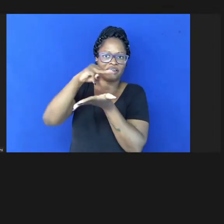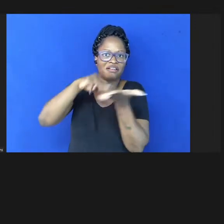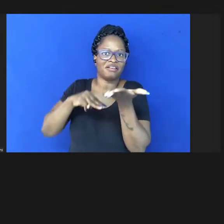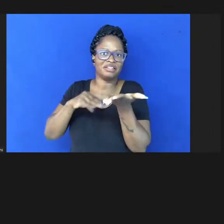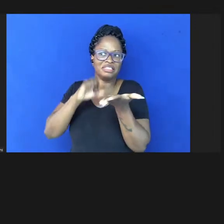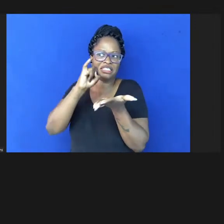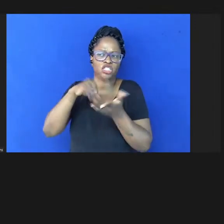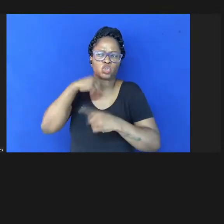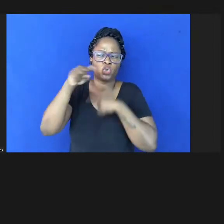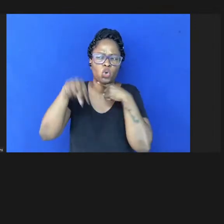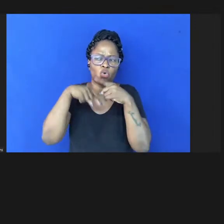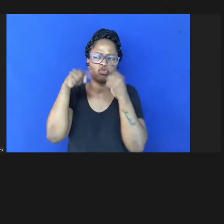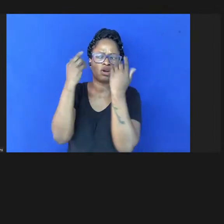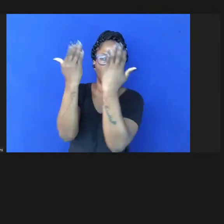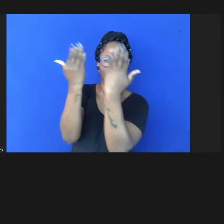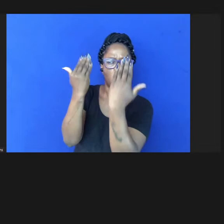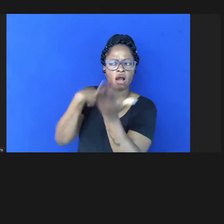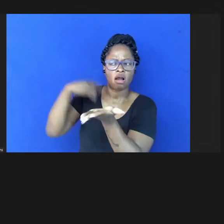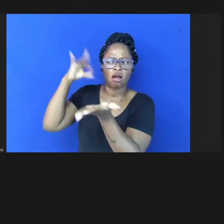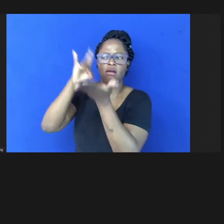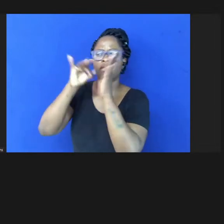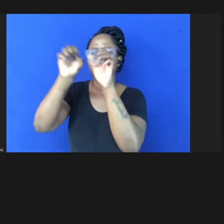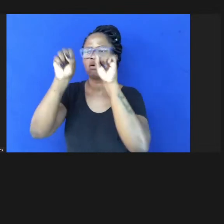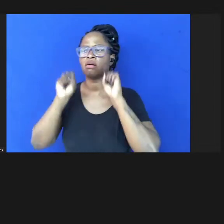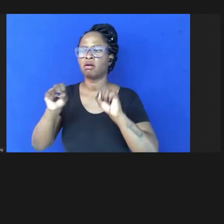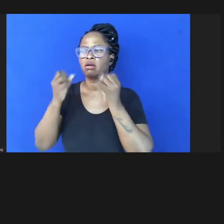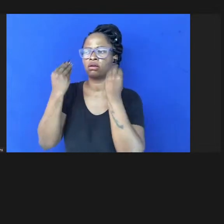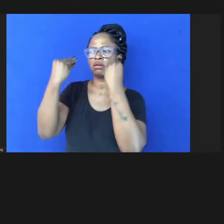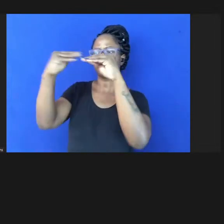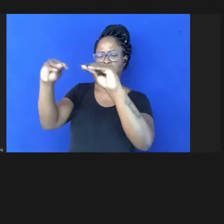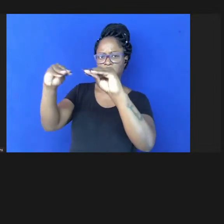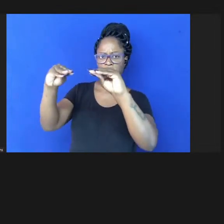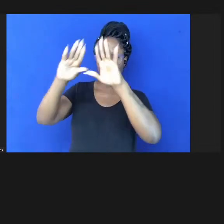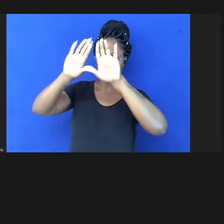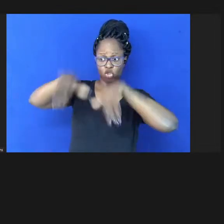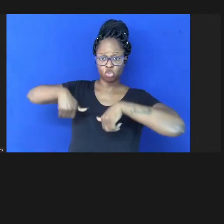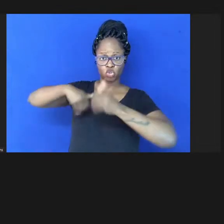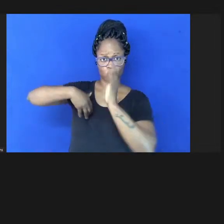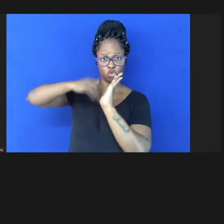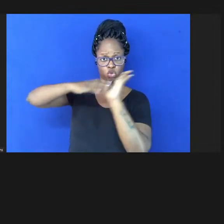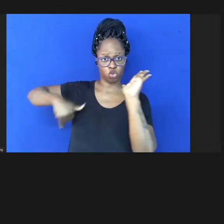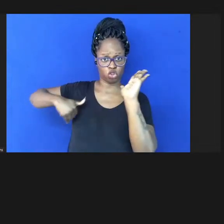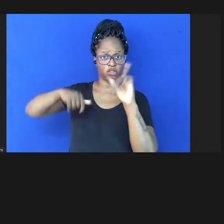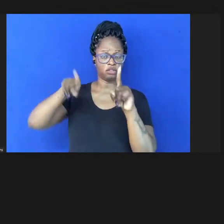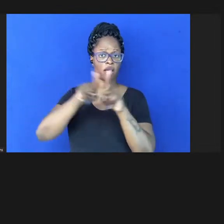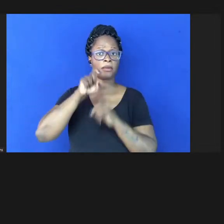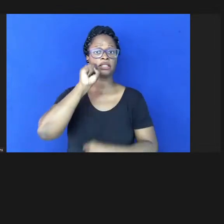que tiverem qualquer tipo de dúvida sobre a realidade do que está sendo dito lá especialmente se